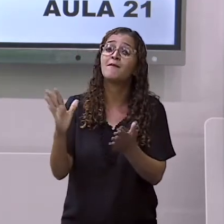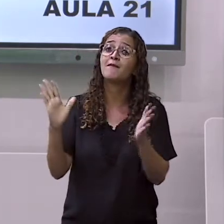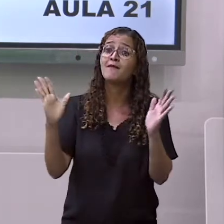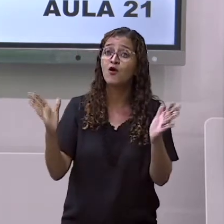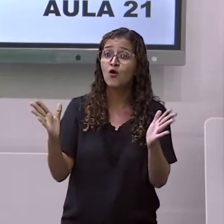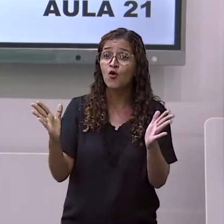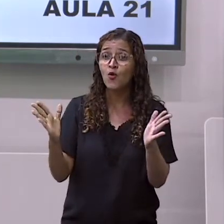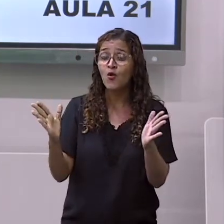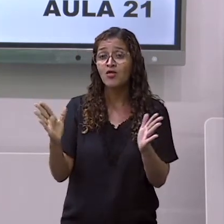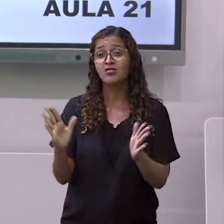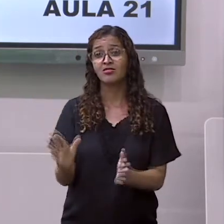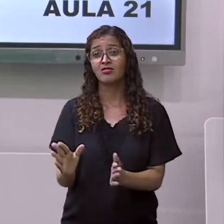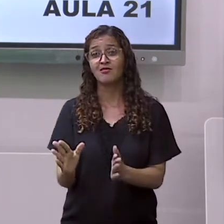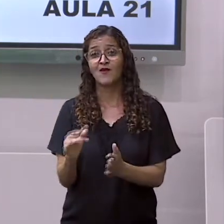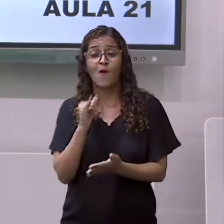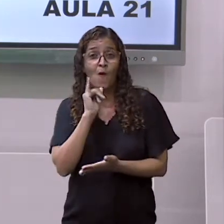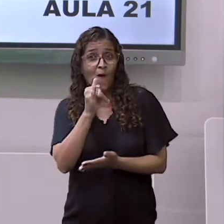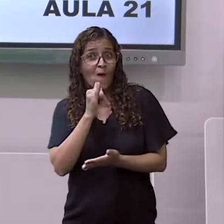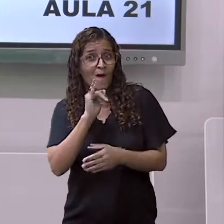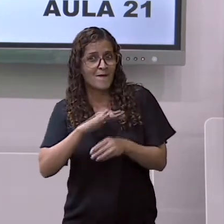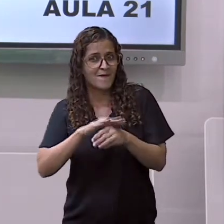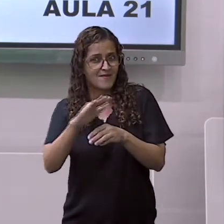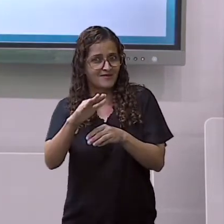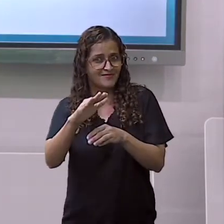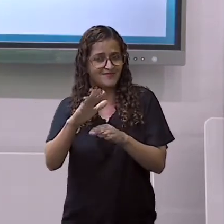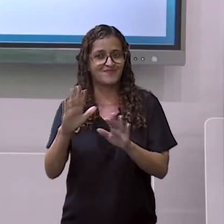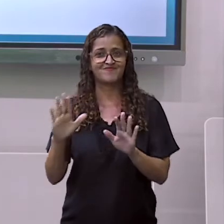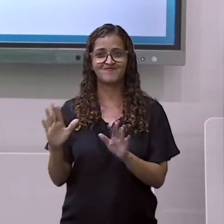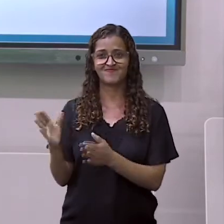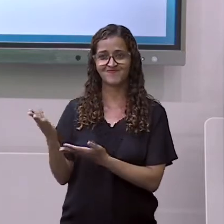nós iremos falar mais um pouco. Vamos lá?